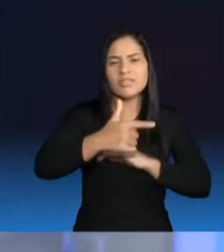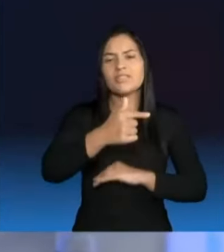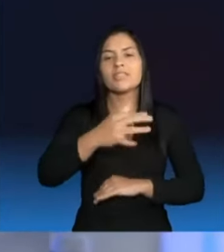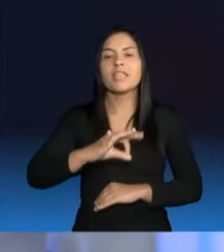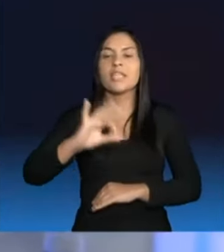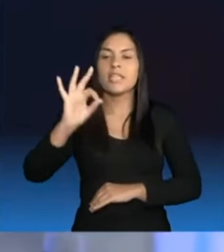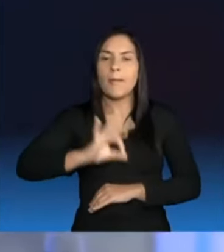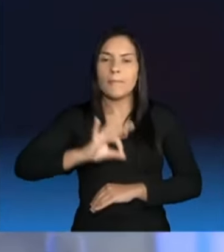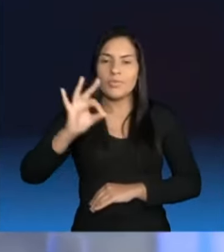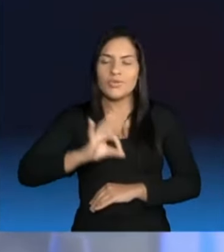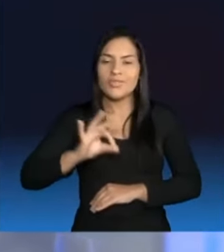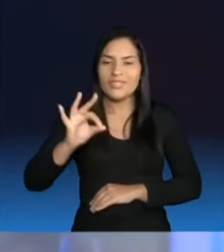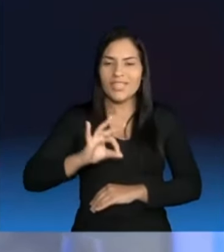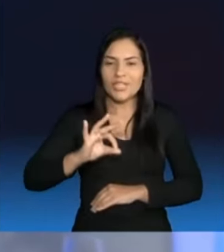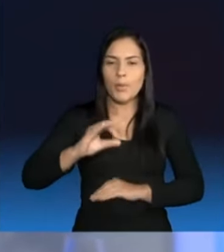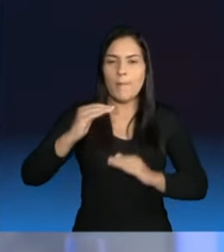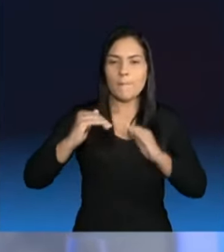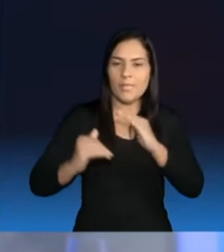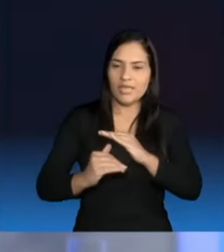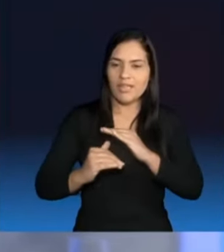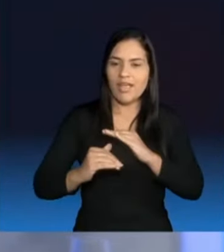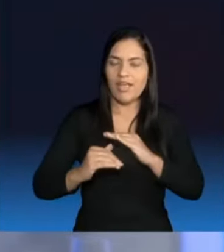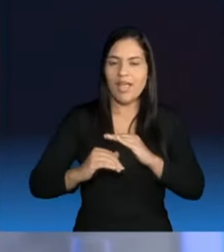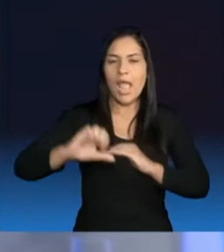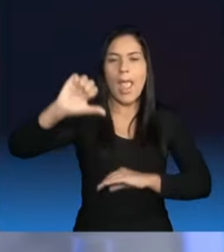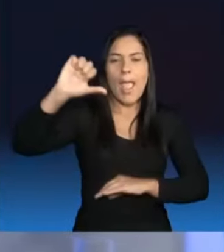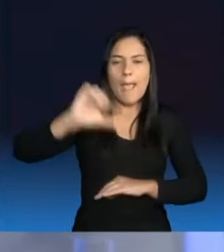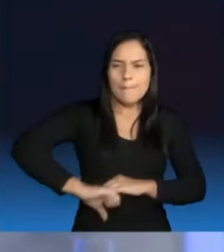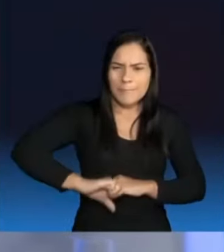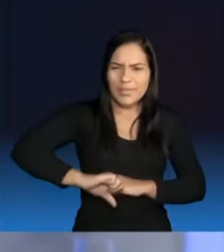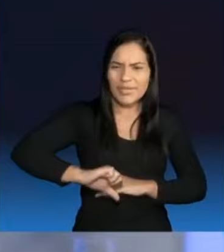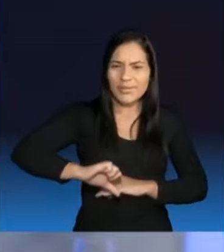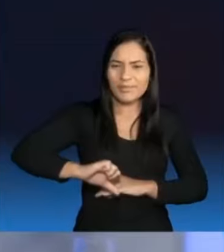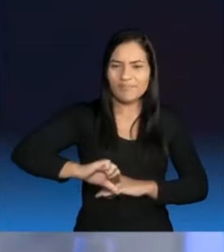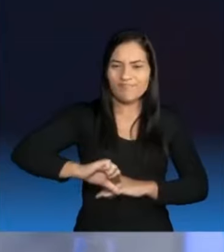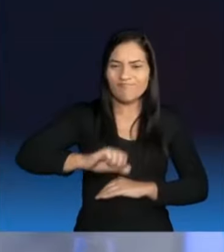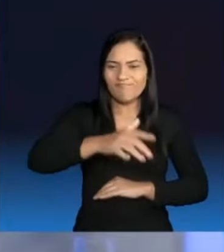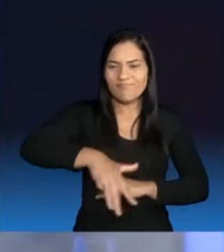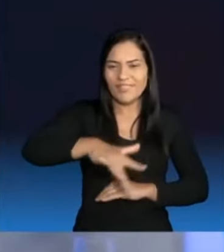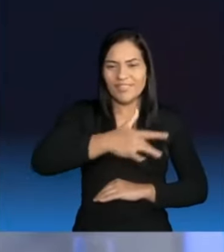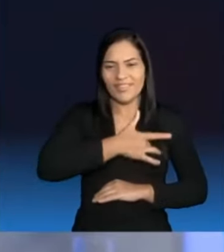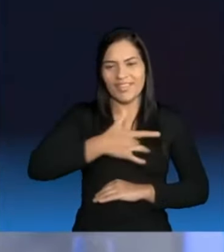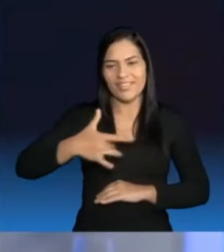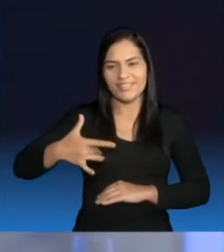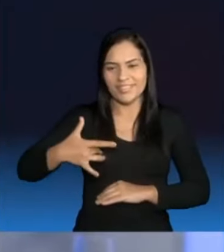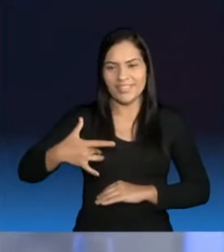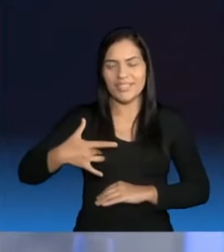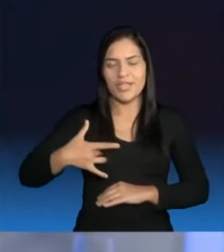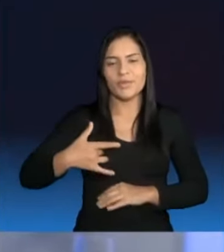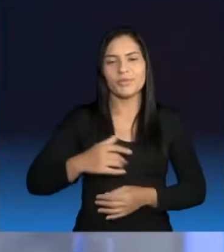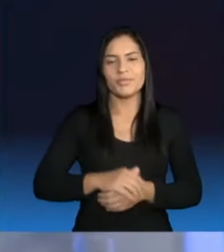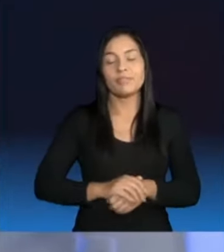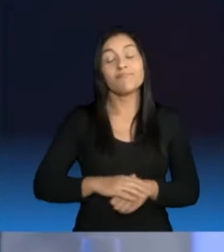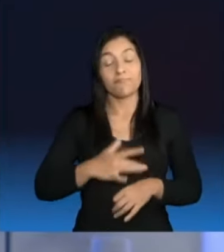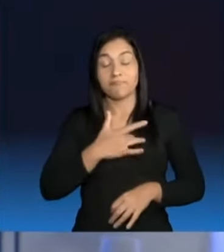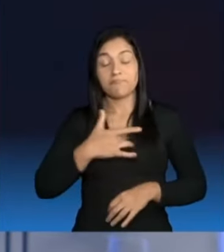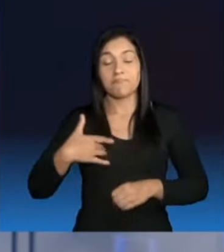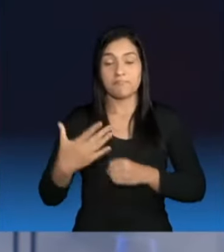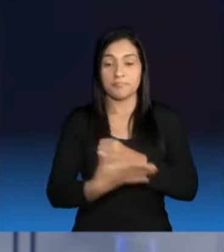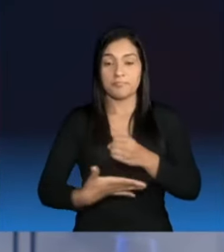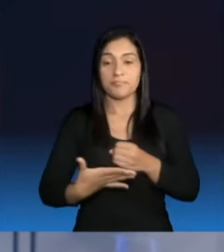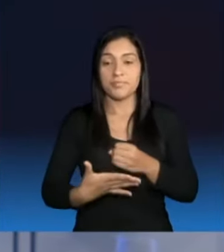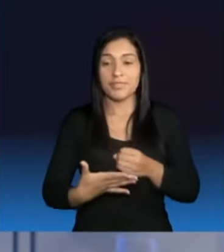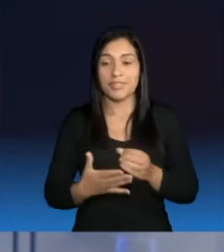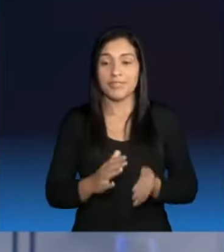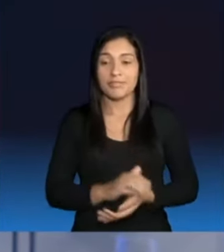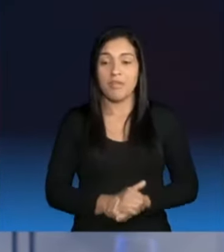capitais de Nordeste que tem a pior cobertura da atenção básica. E mais estranho ainda é o candidato vir dizer, eu não sei se é